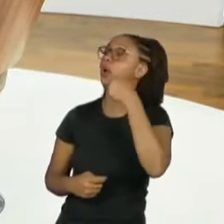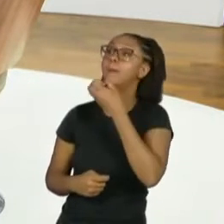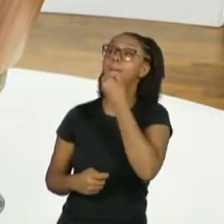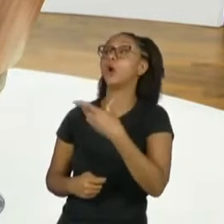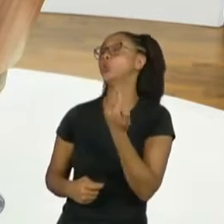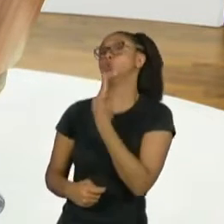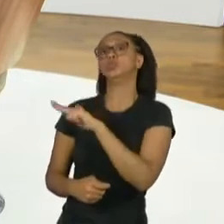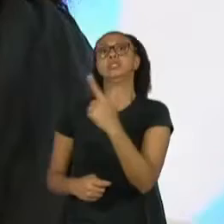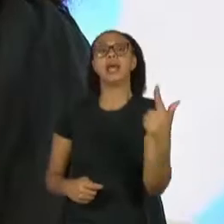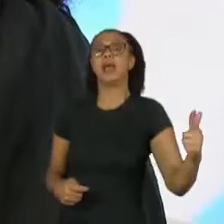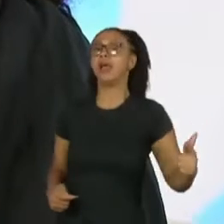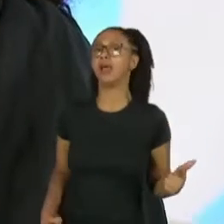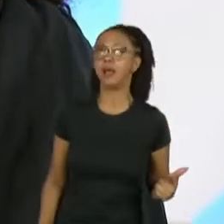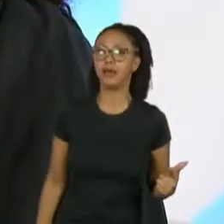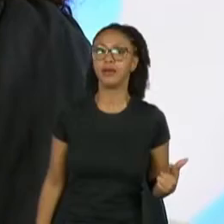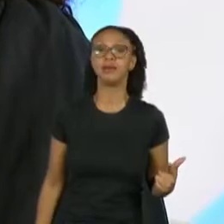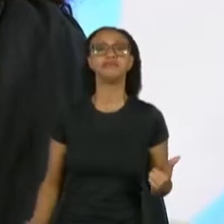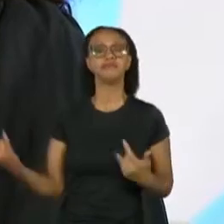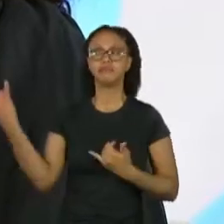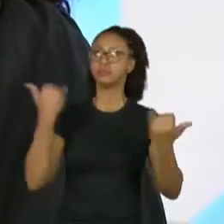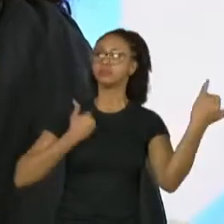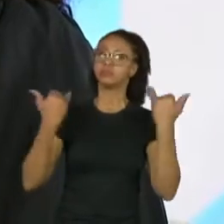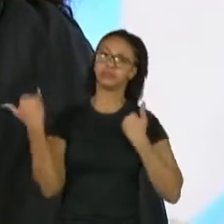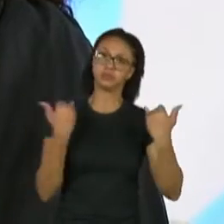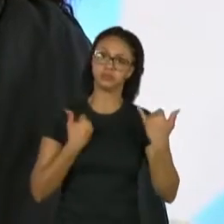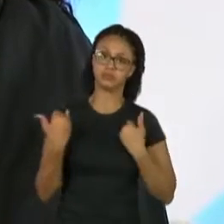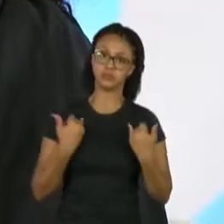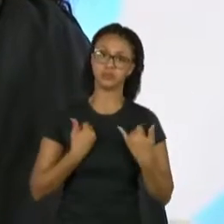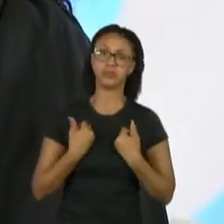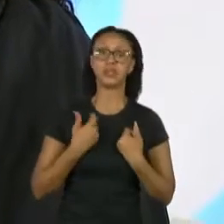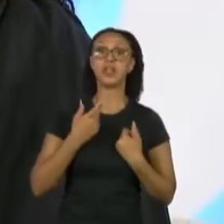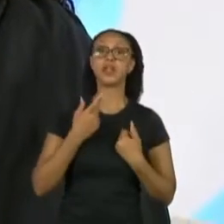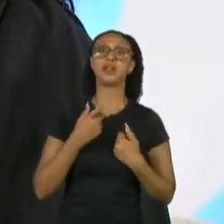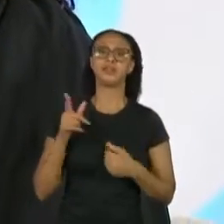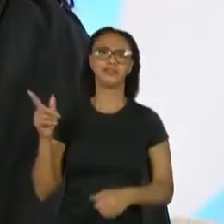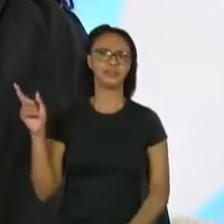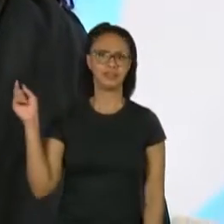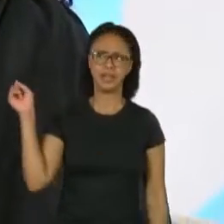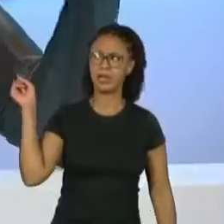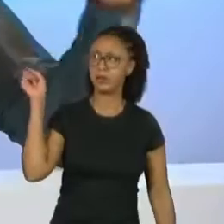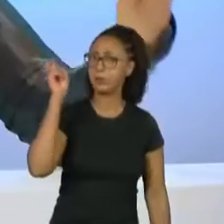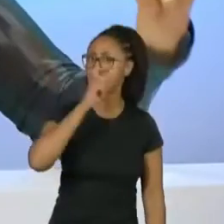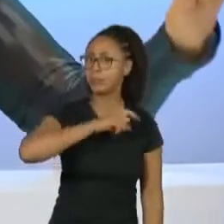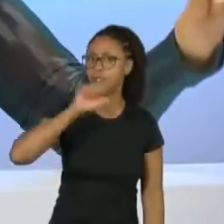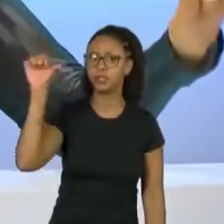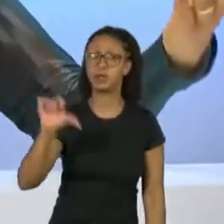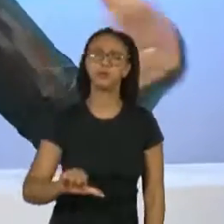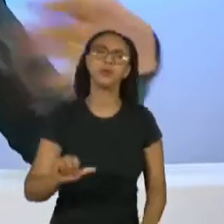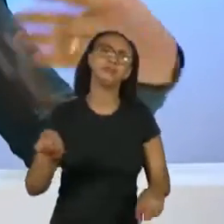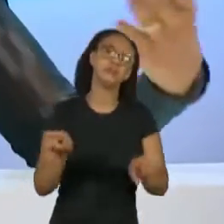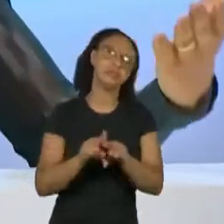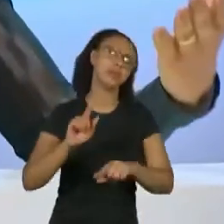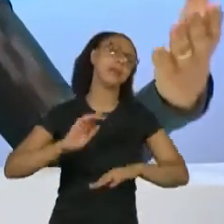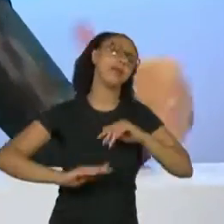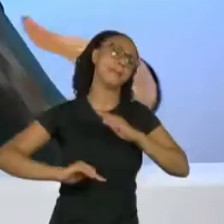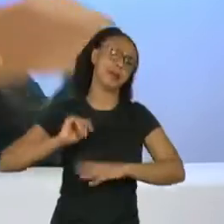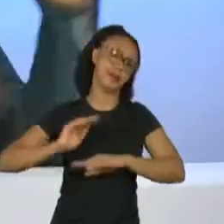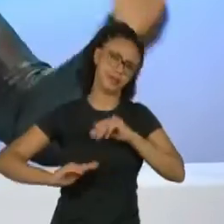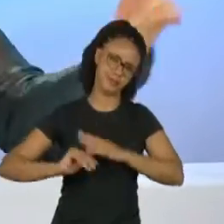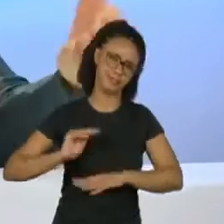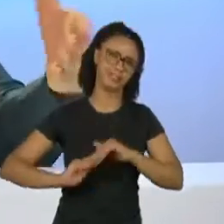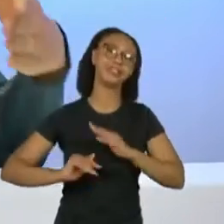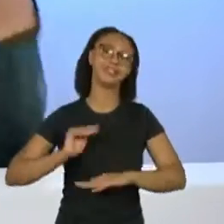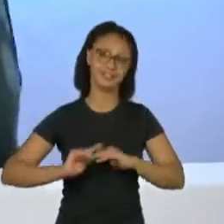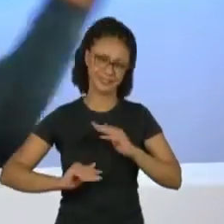é. Isso que é das maiores mentiras e também por causa da prática. gente precisa praticar,